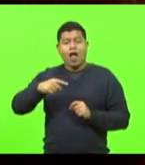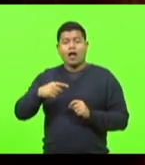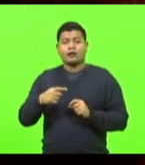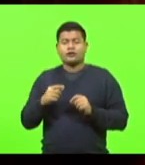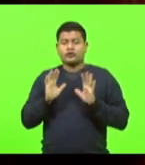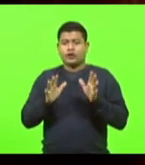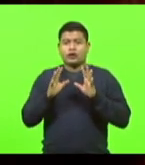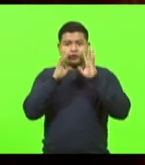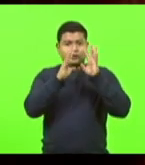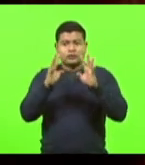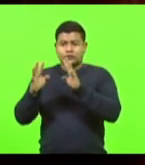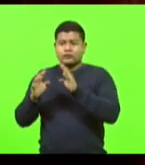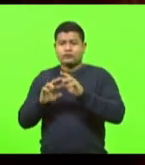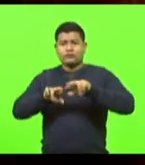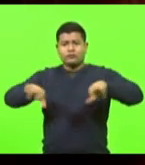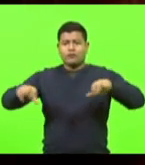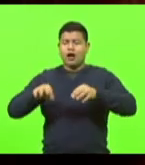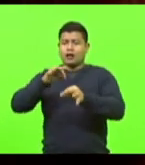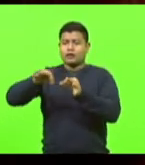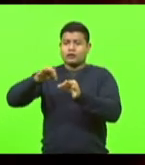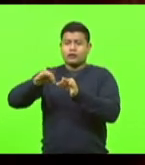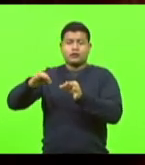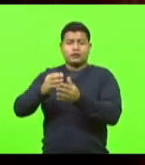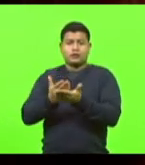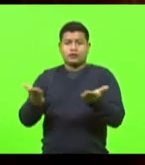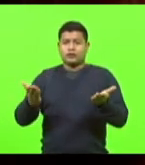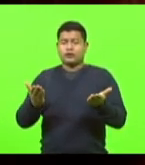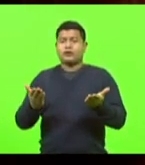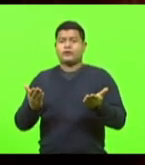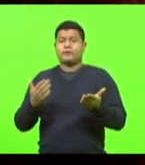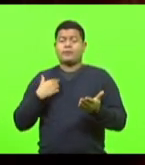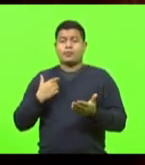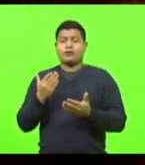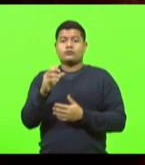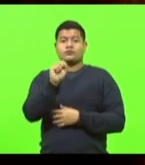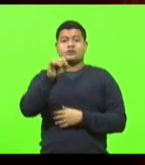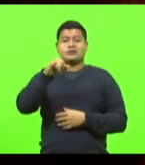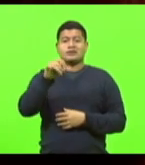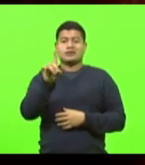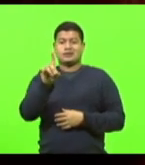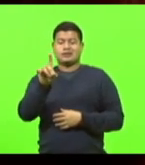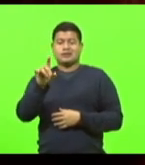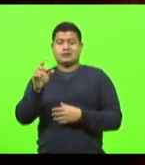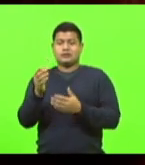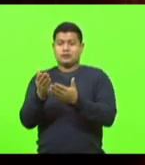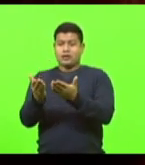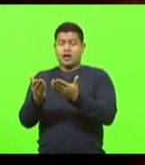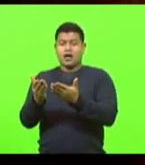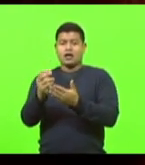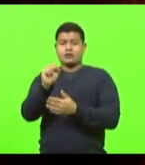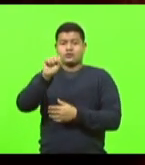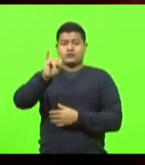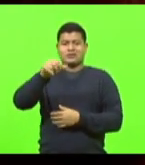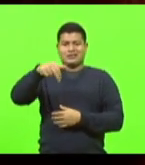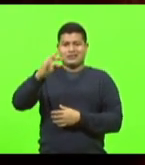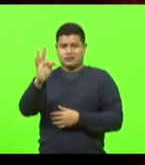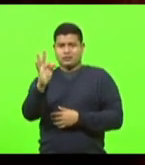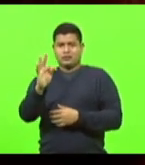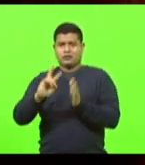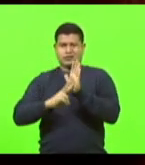vem prestando um trabalho extremamente importante de ajuda nesse momento, pois é,